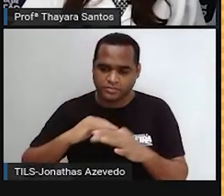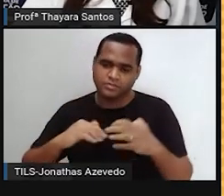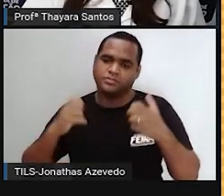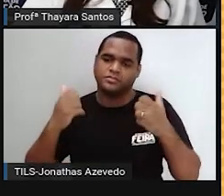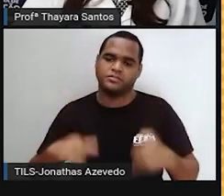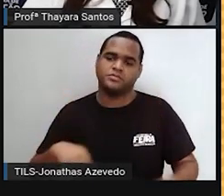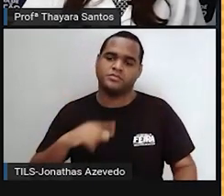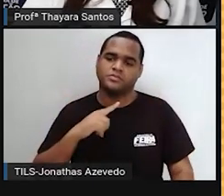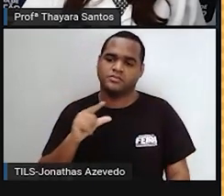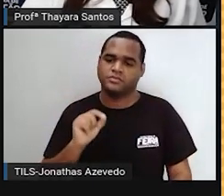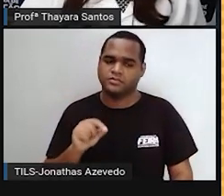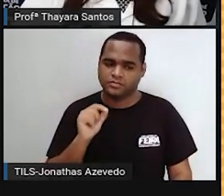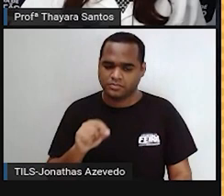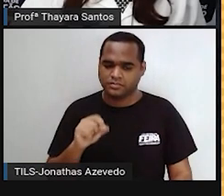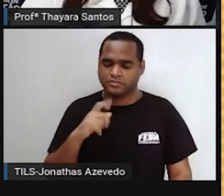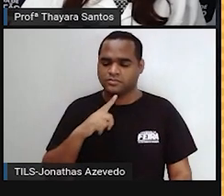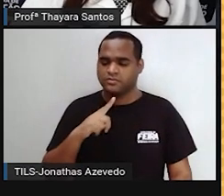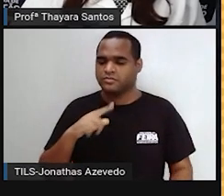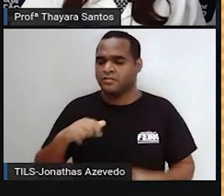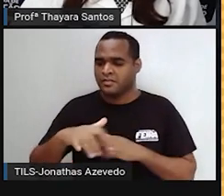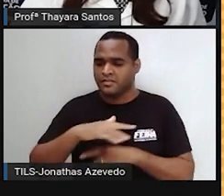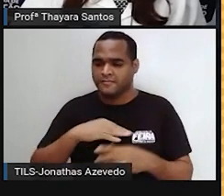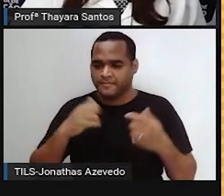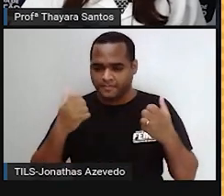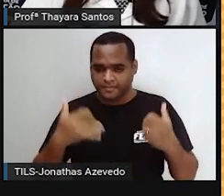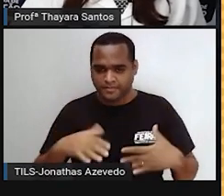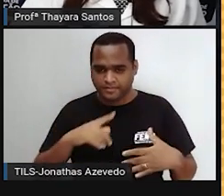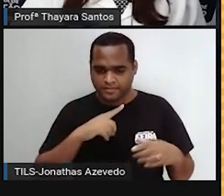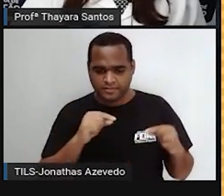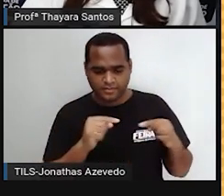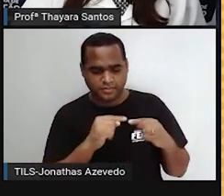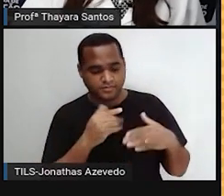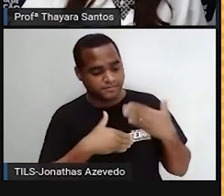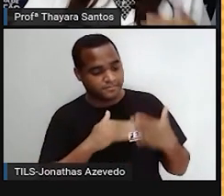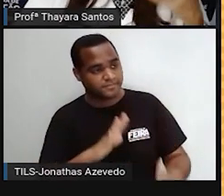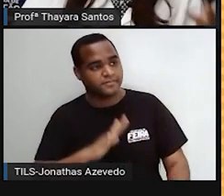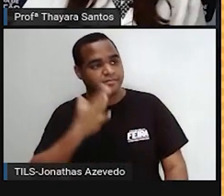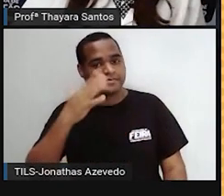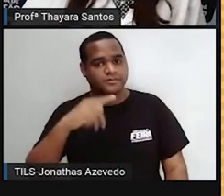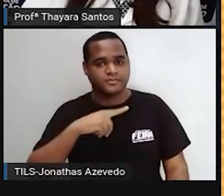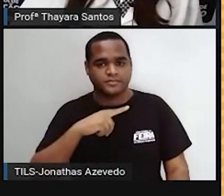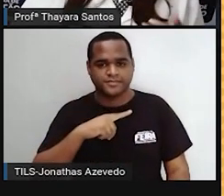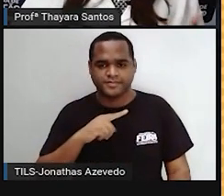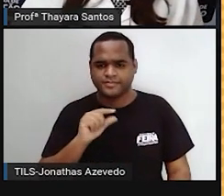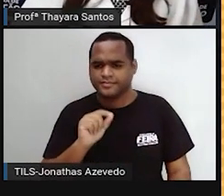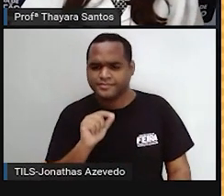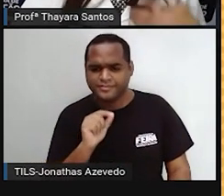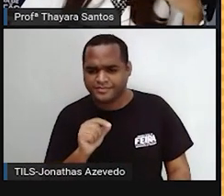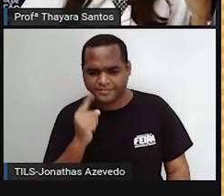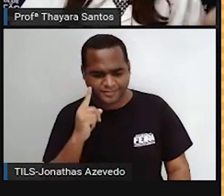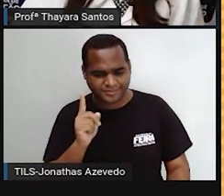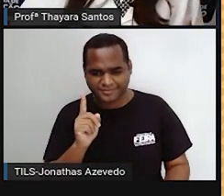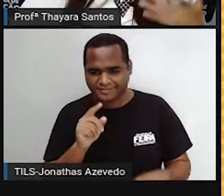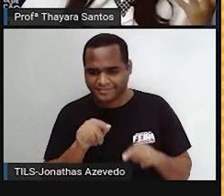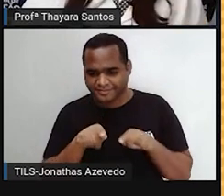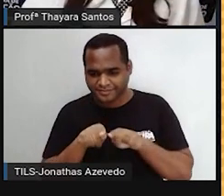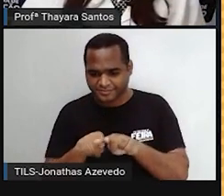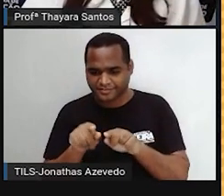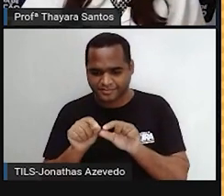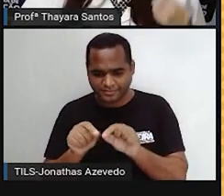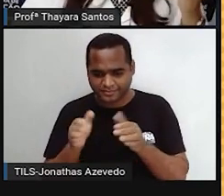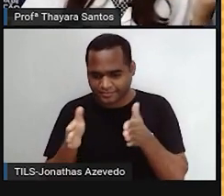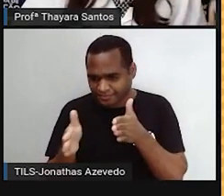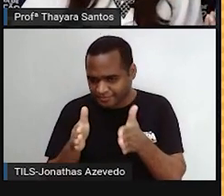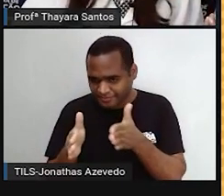pelas trompas de falópio. Se ocorrer o ato sexual no período da